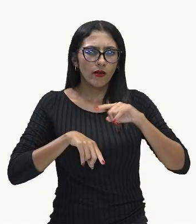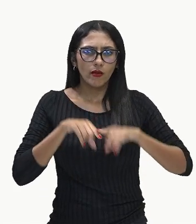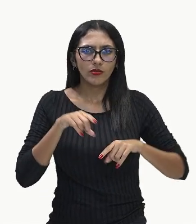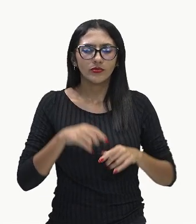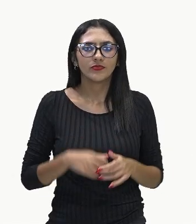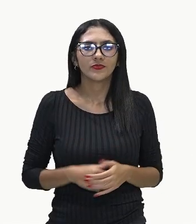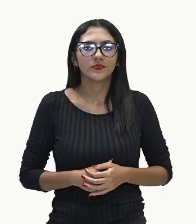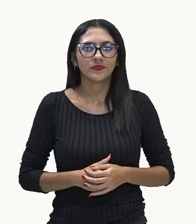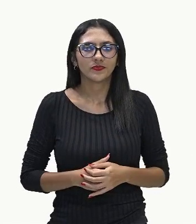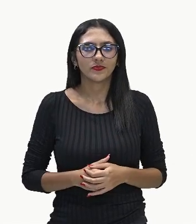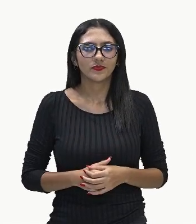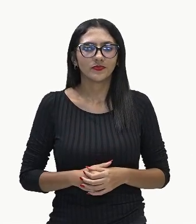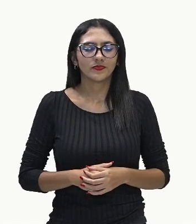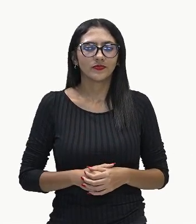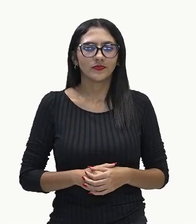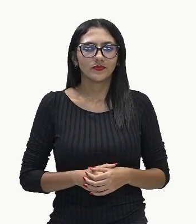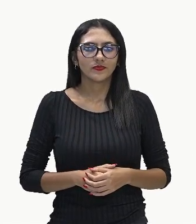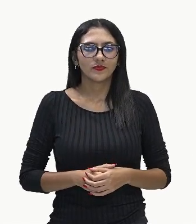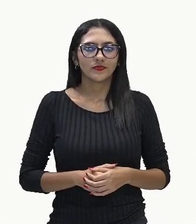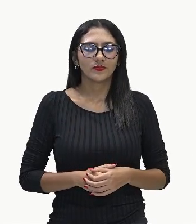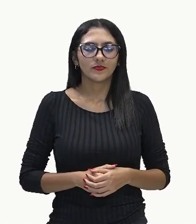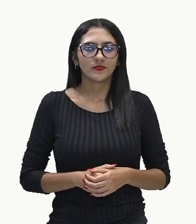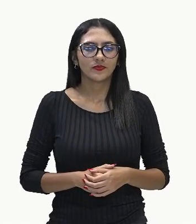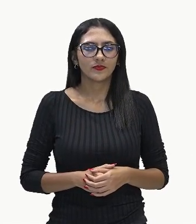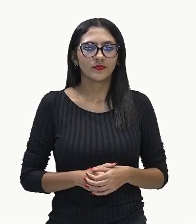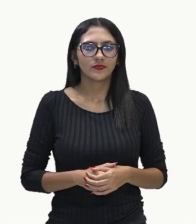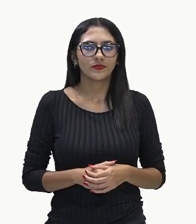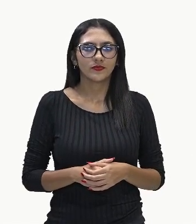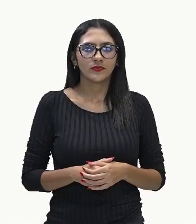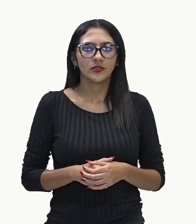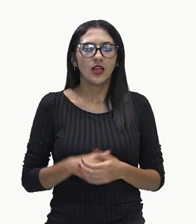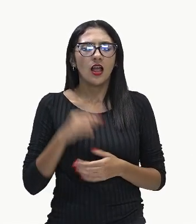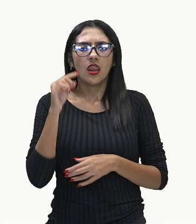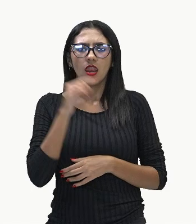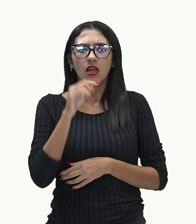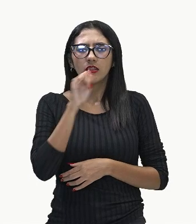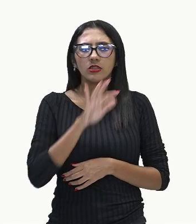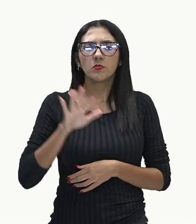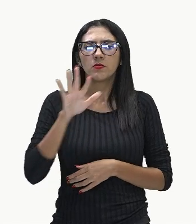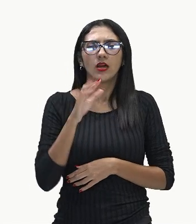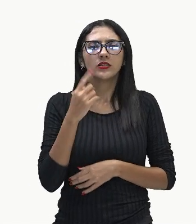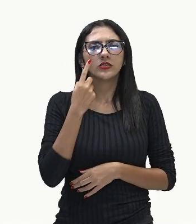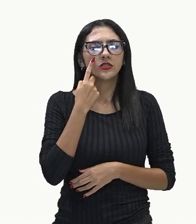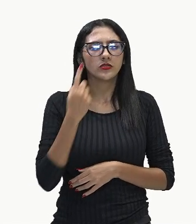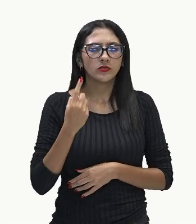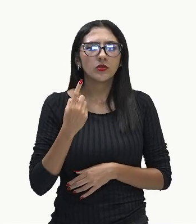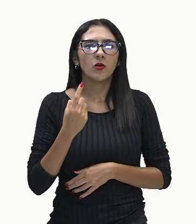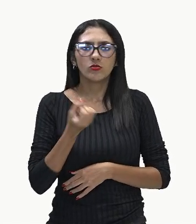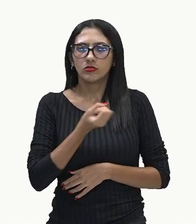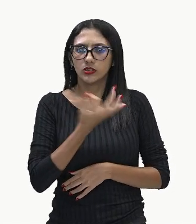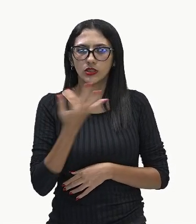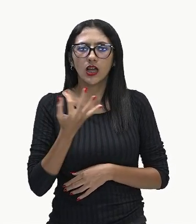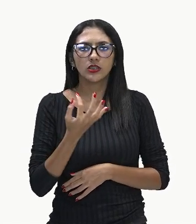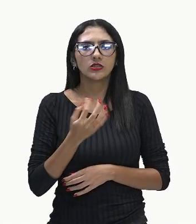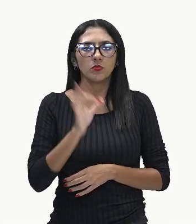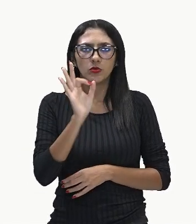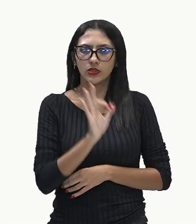que a gente está vendo aqui, lá no nosso gráfico a gente viu que brinquedos é 20%,